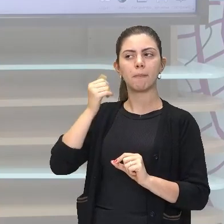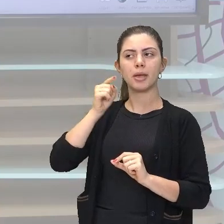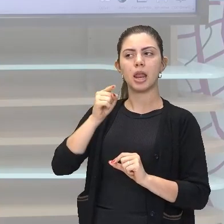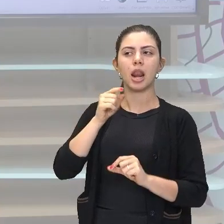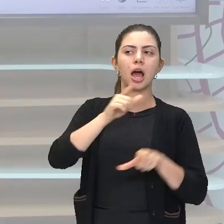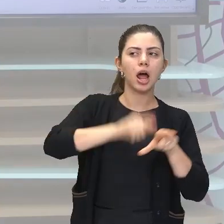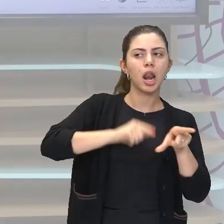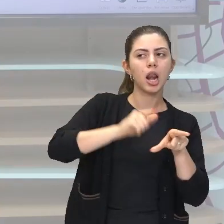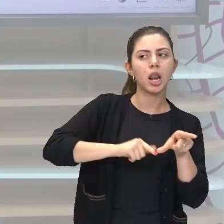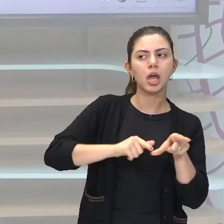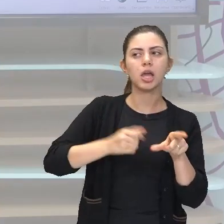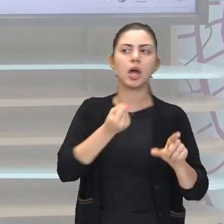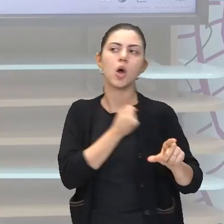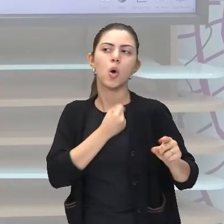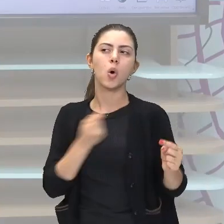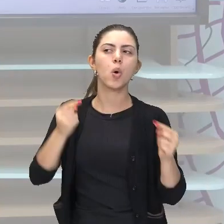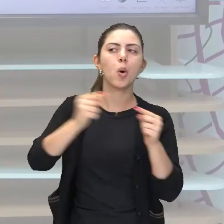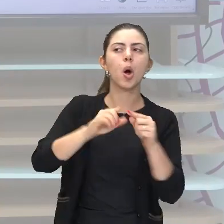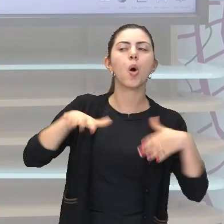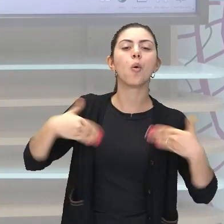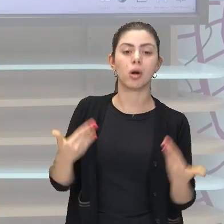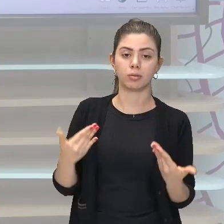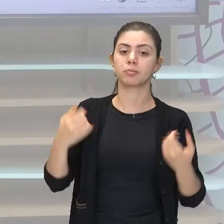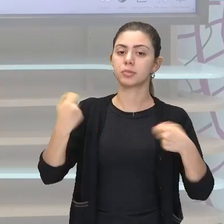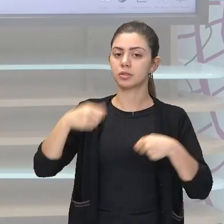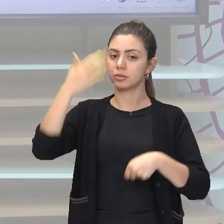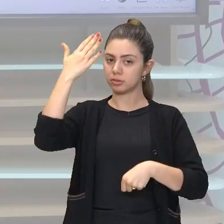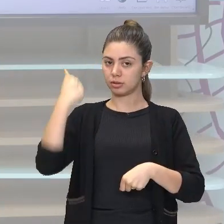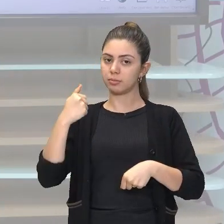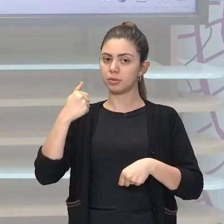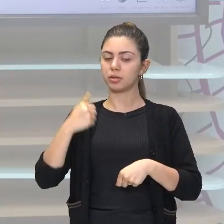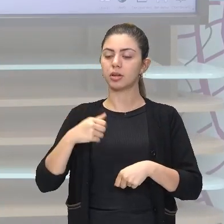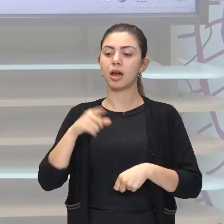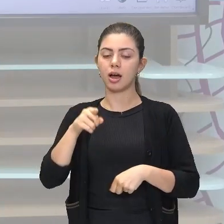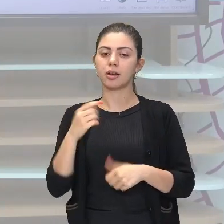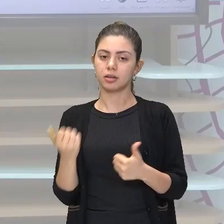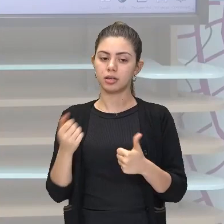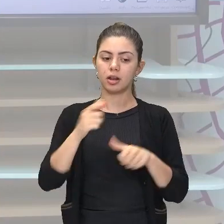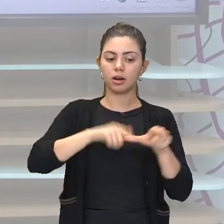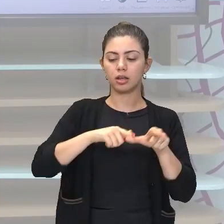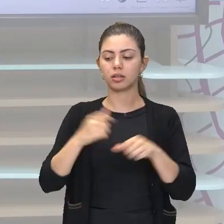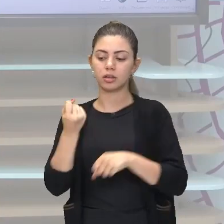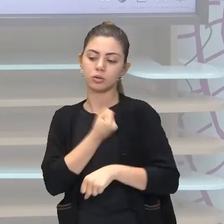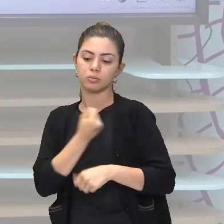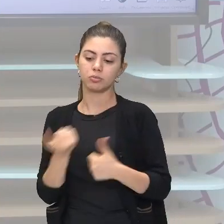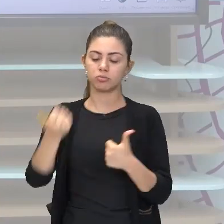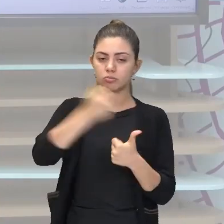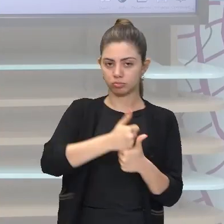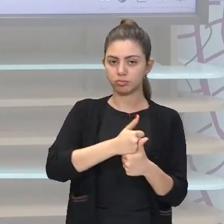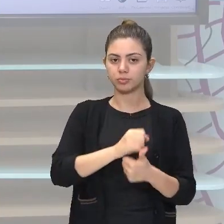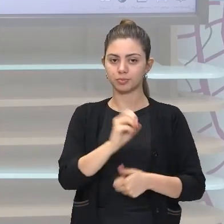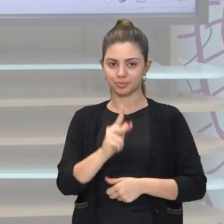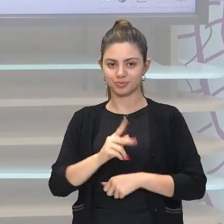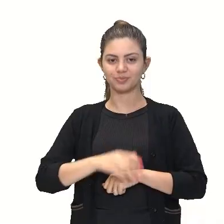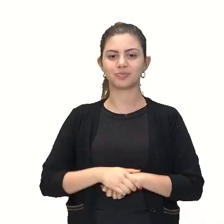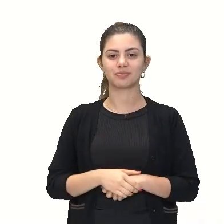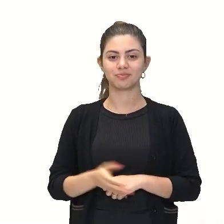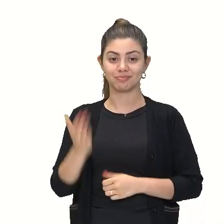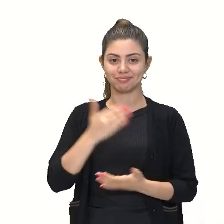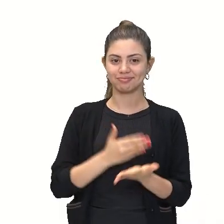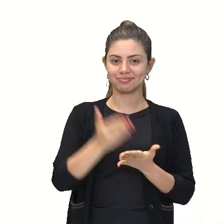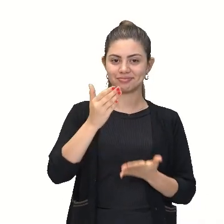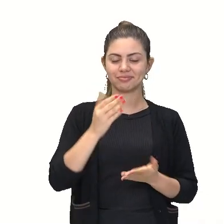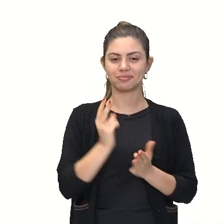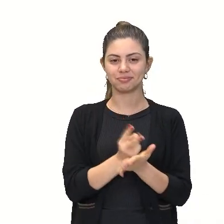seja, saber o valor que nós vamos substituir na letra. É por isso que o nome dela é variável. Vamos continuar?